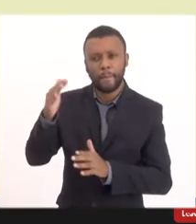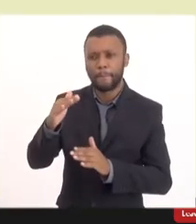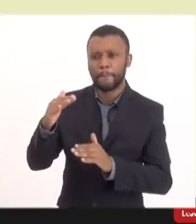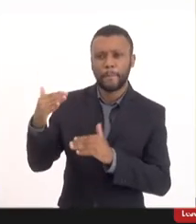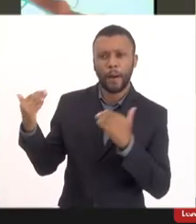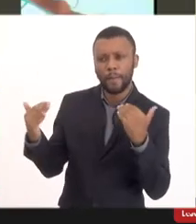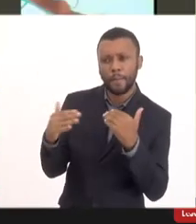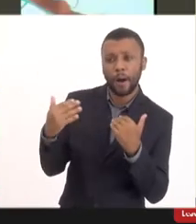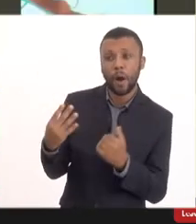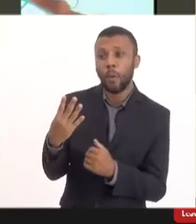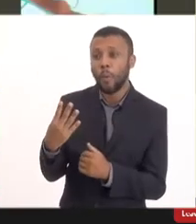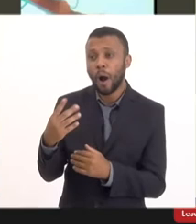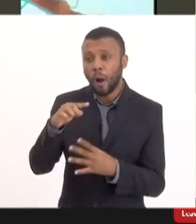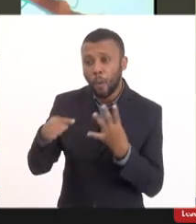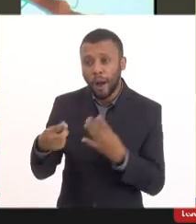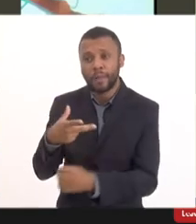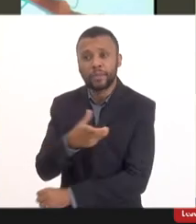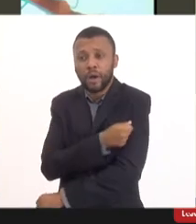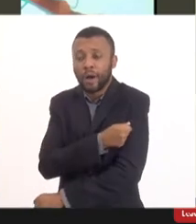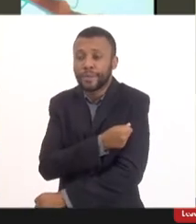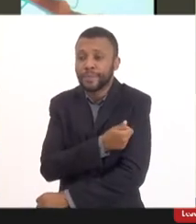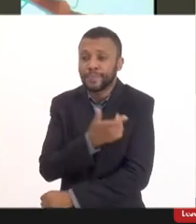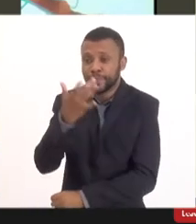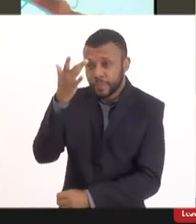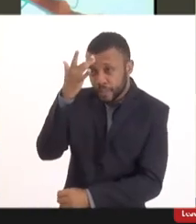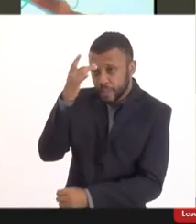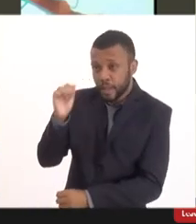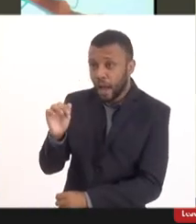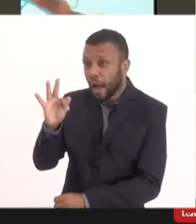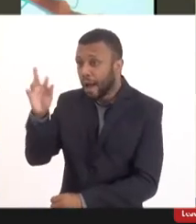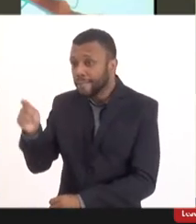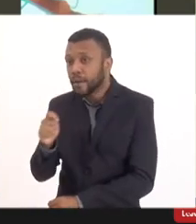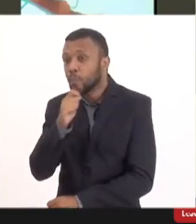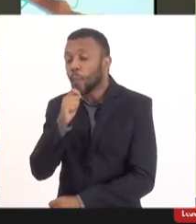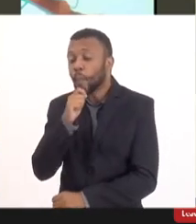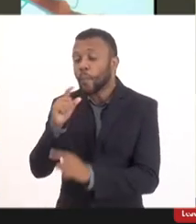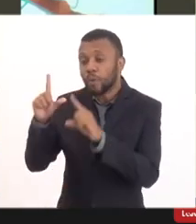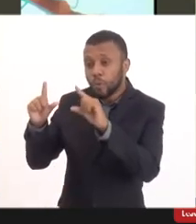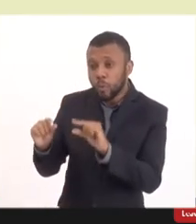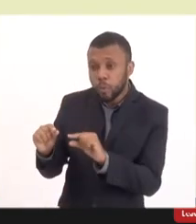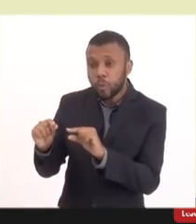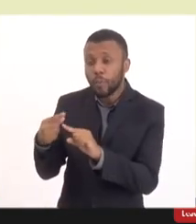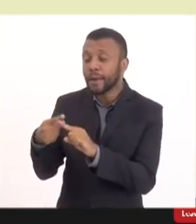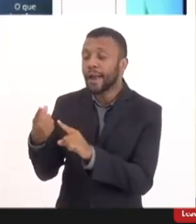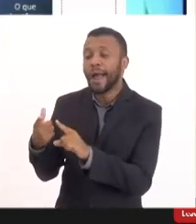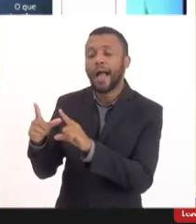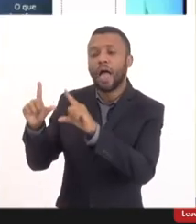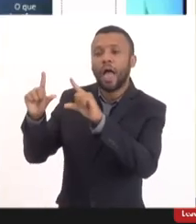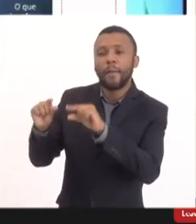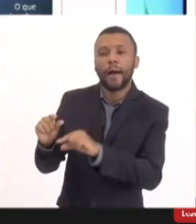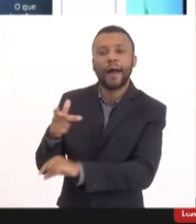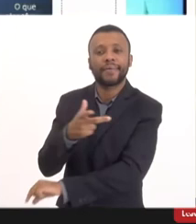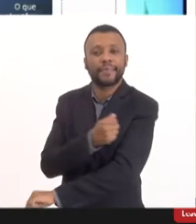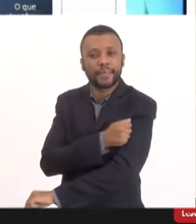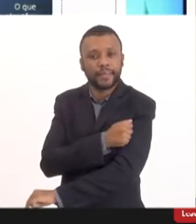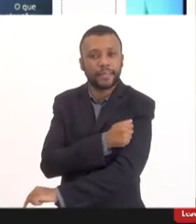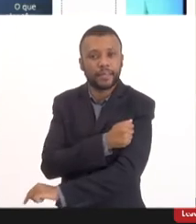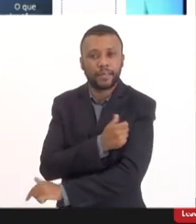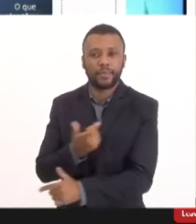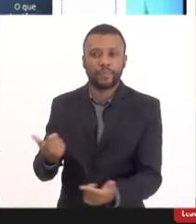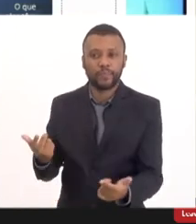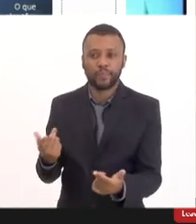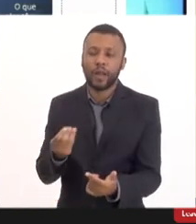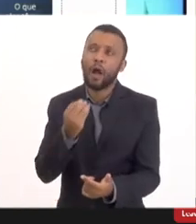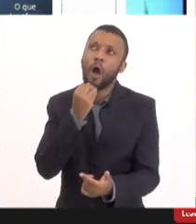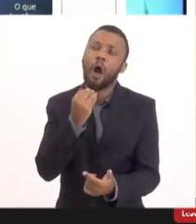até onde vai parar olha a Índia e África quase não tem porque lá não se vacina lógico as pessoas são reticentes as pessoas as pessoas